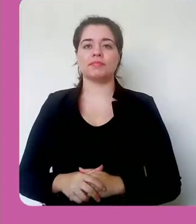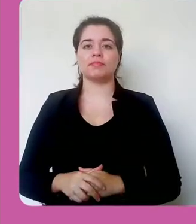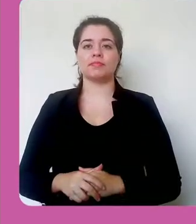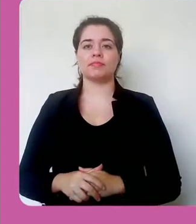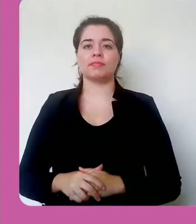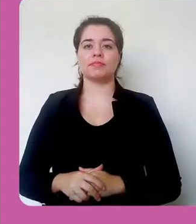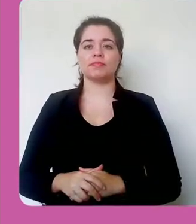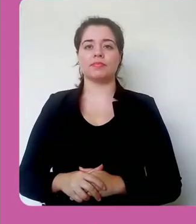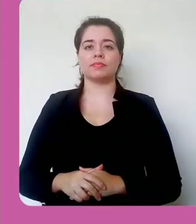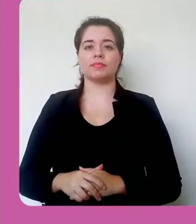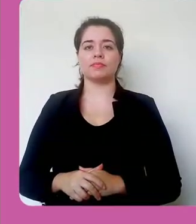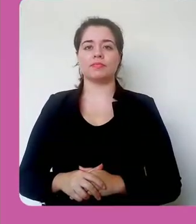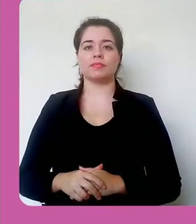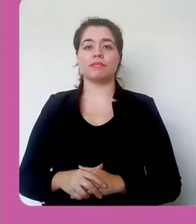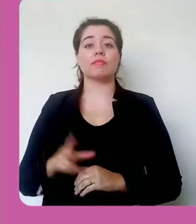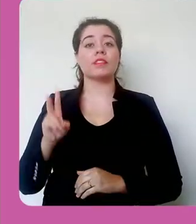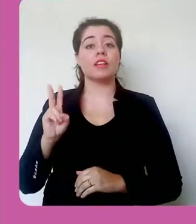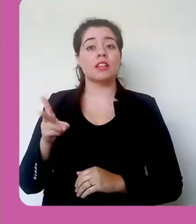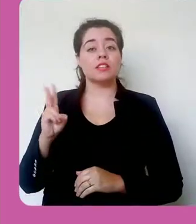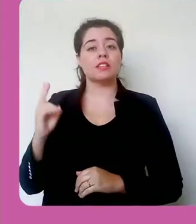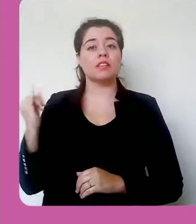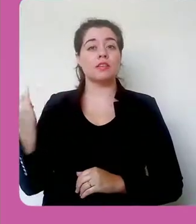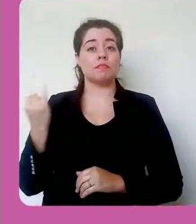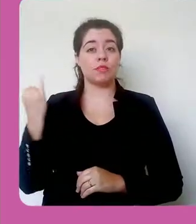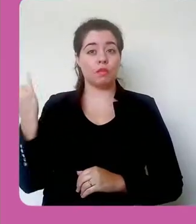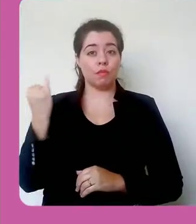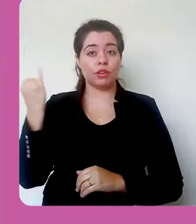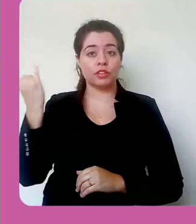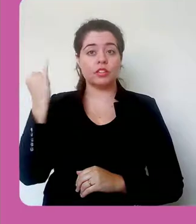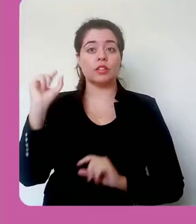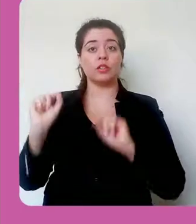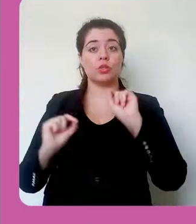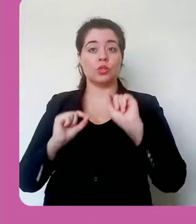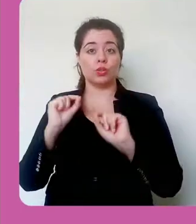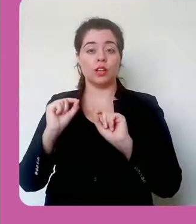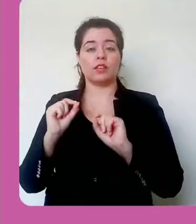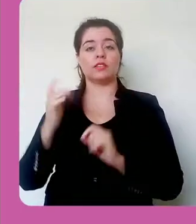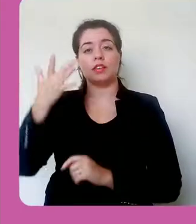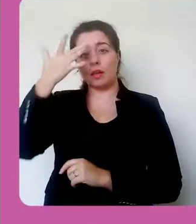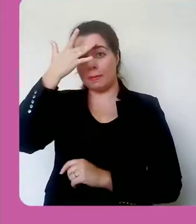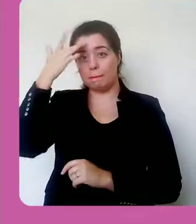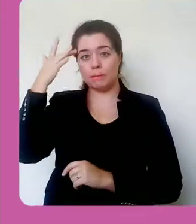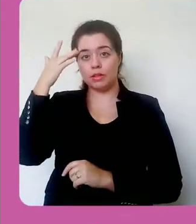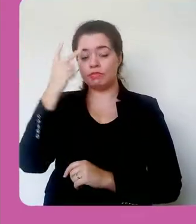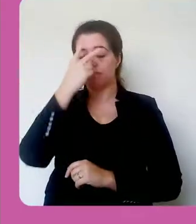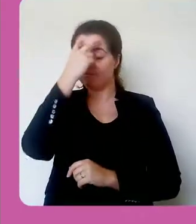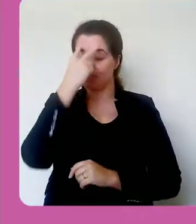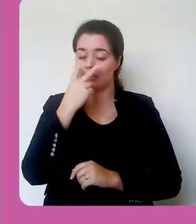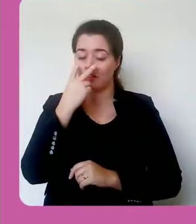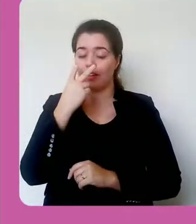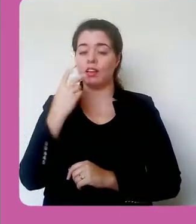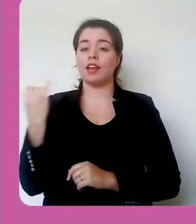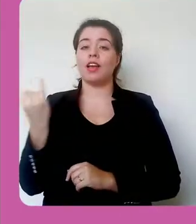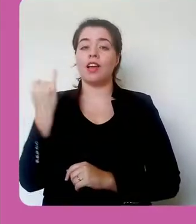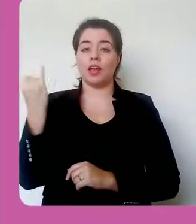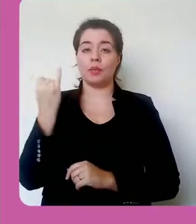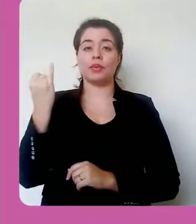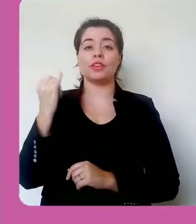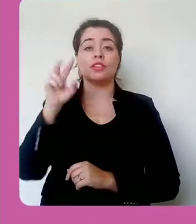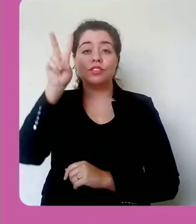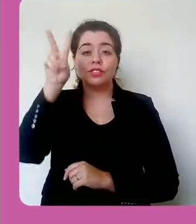para deficientes visuais, né, a leitura da tela. Então, vou colocar aqui a descrição da imagem.